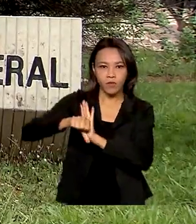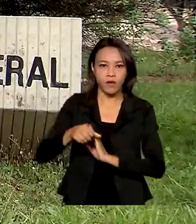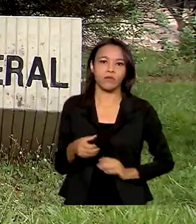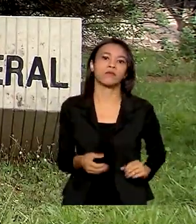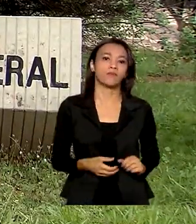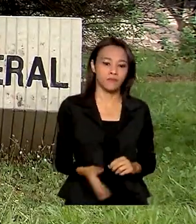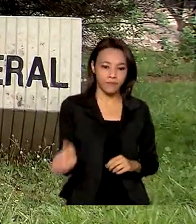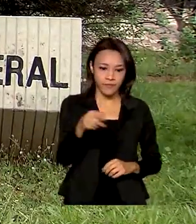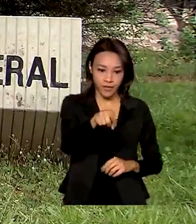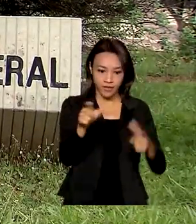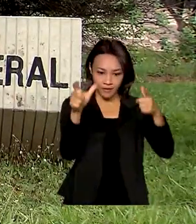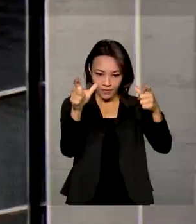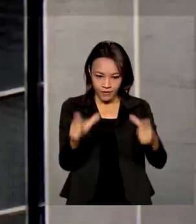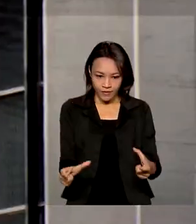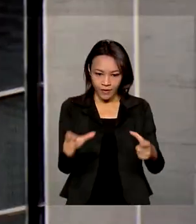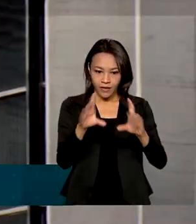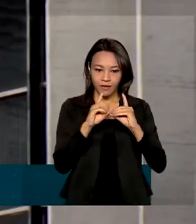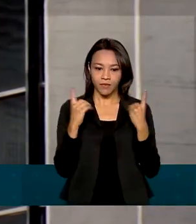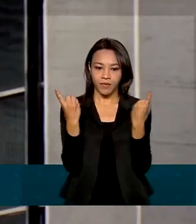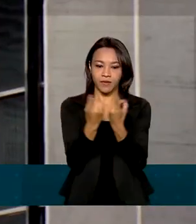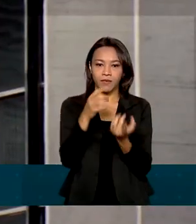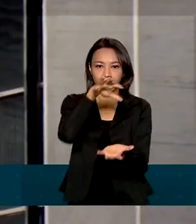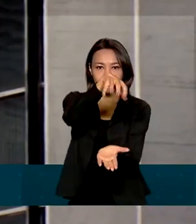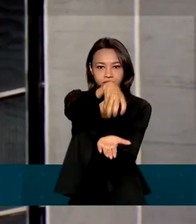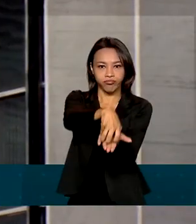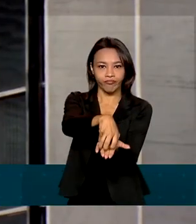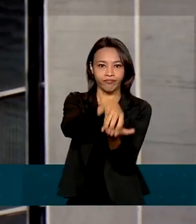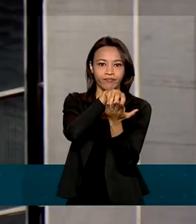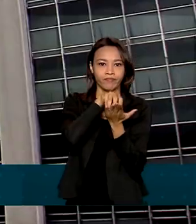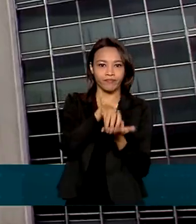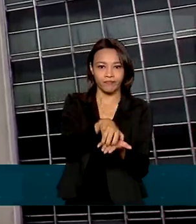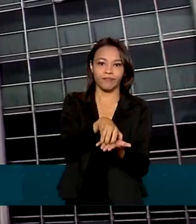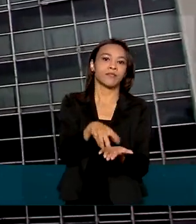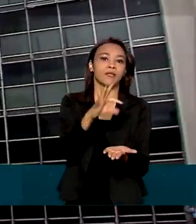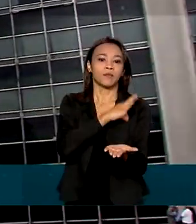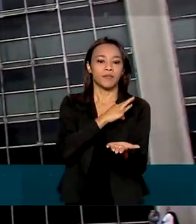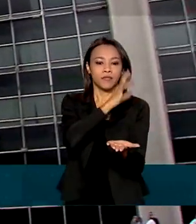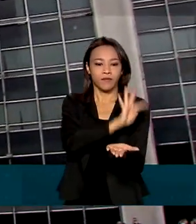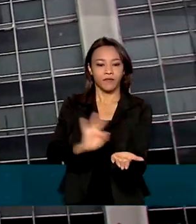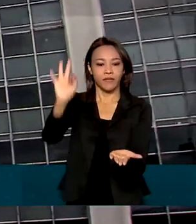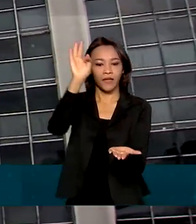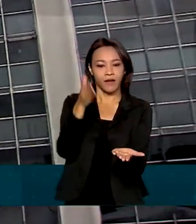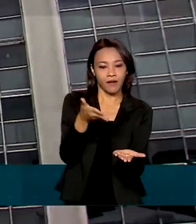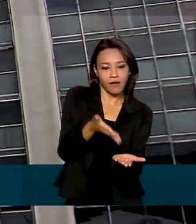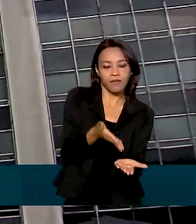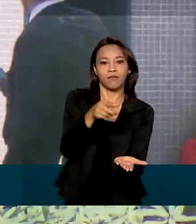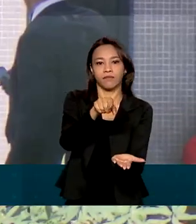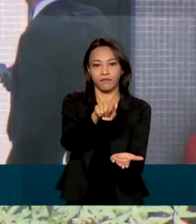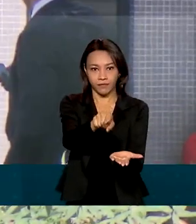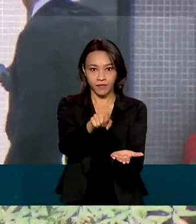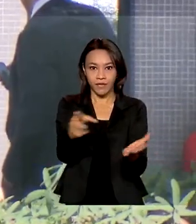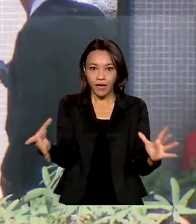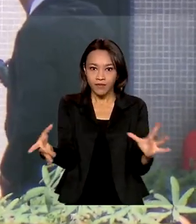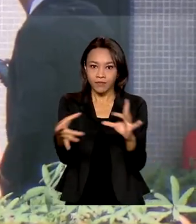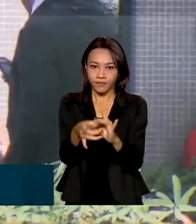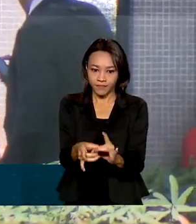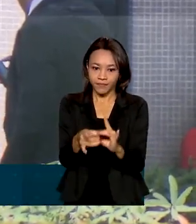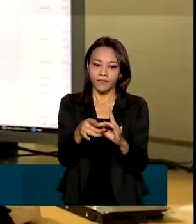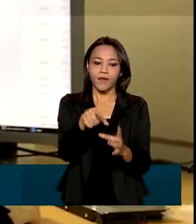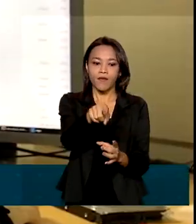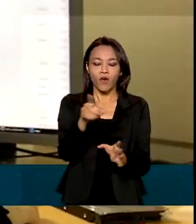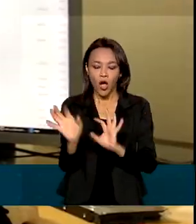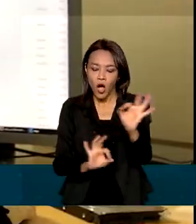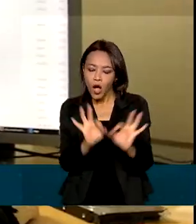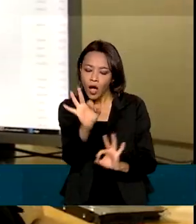O Centro Integrado de Investigações e Operações de Segurança Pública faz parte da Missão Redentor da Polícia Federal. Foi